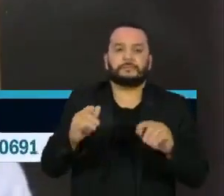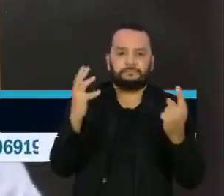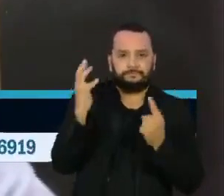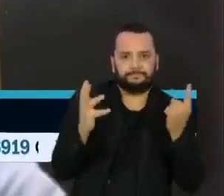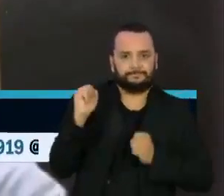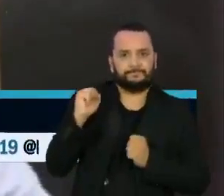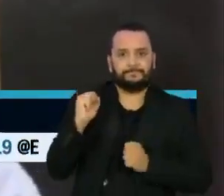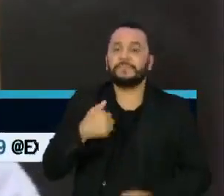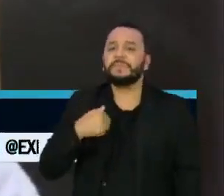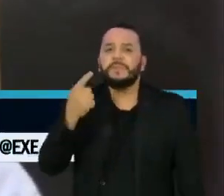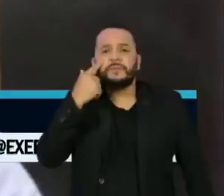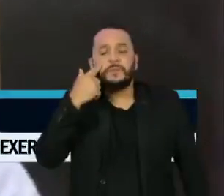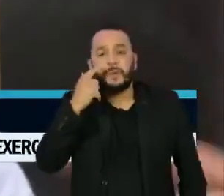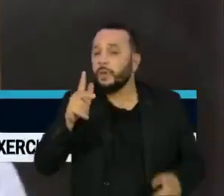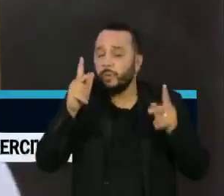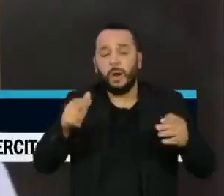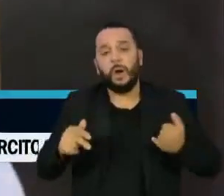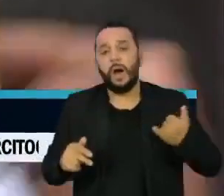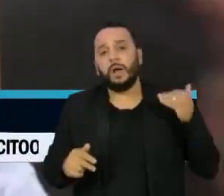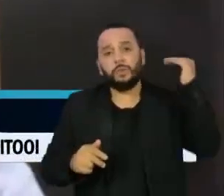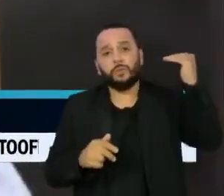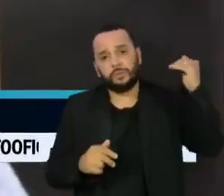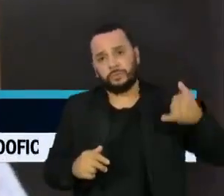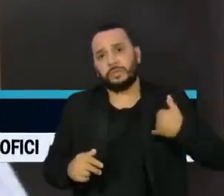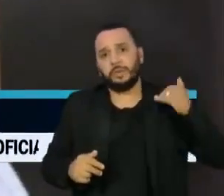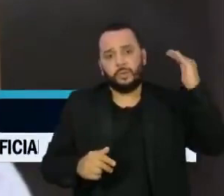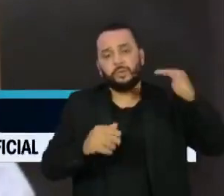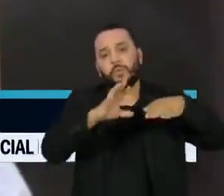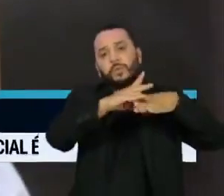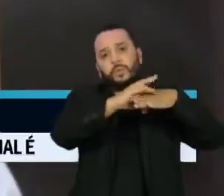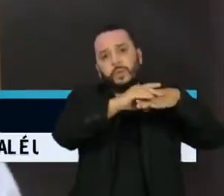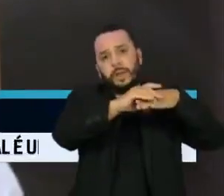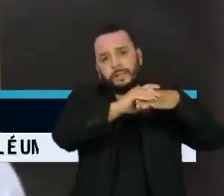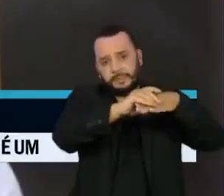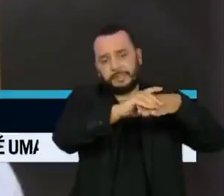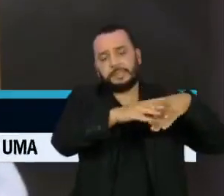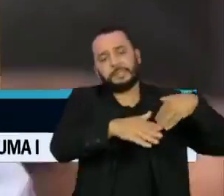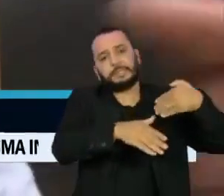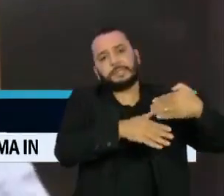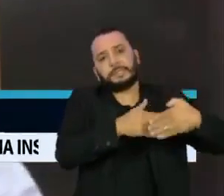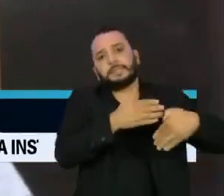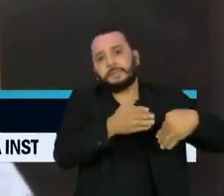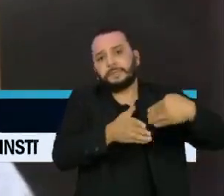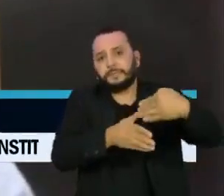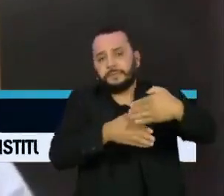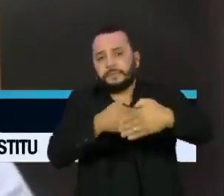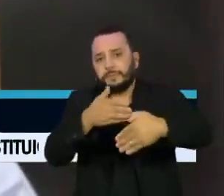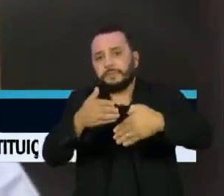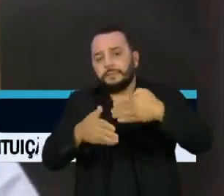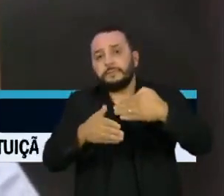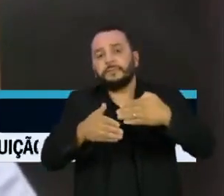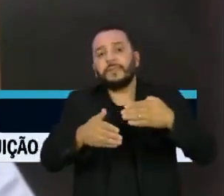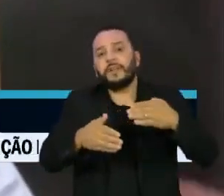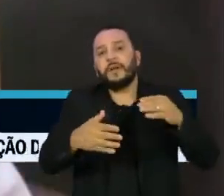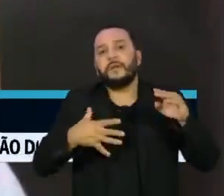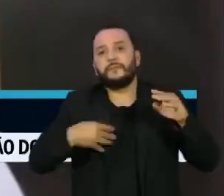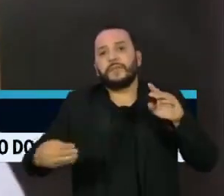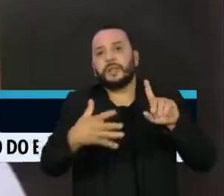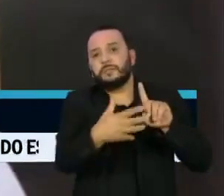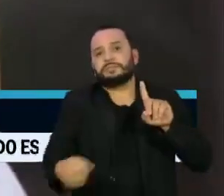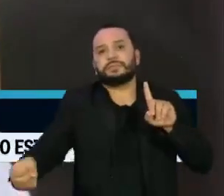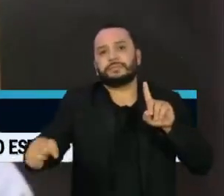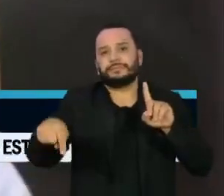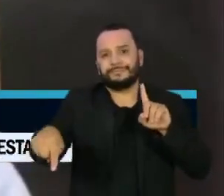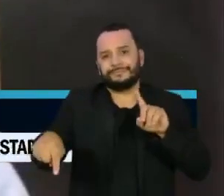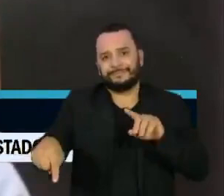o que está acontecendo nos adultos. Os adultos adoecem e passam para os seus filhos. Então, na maioria dos